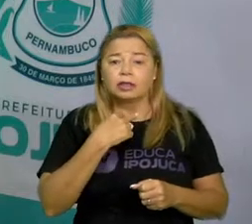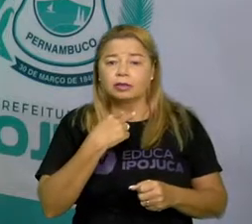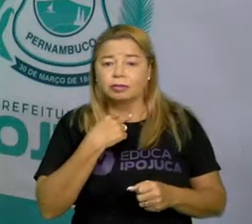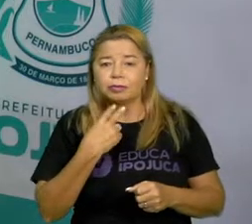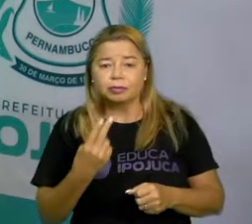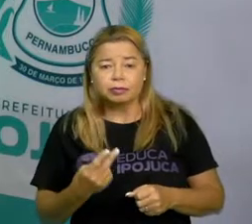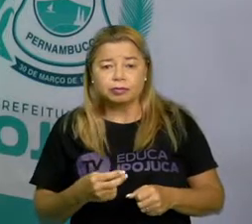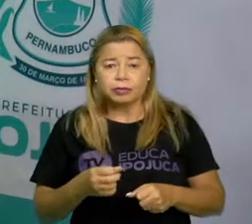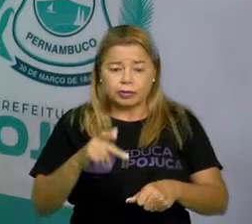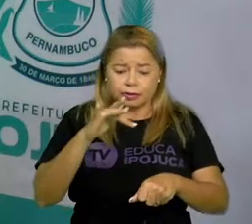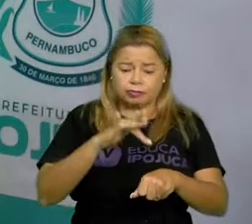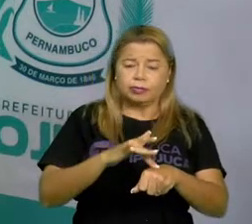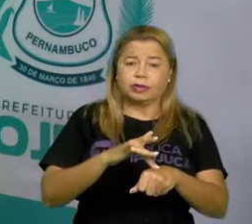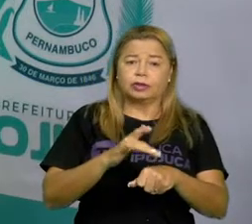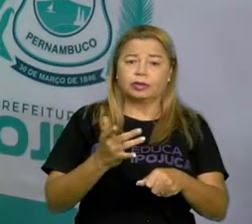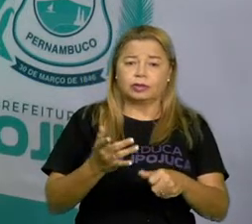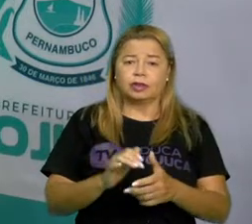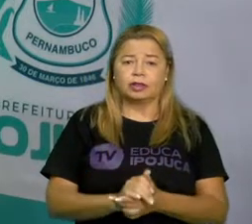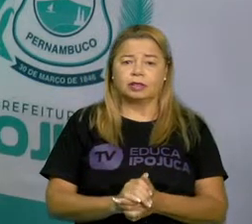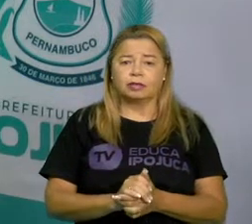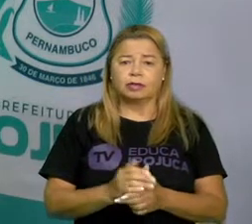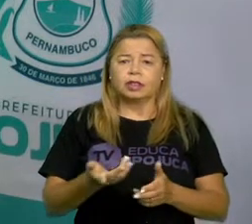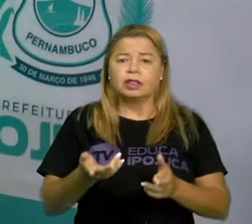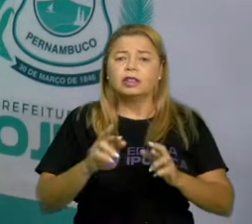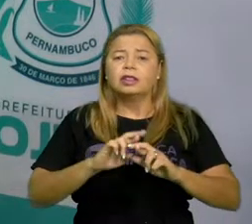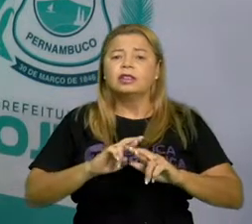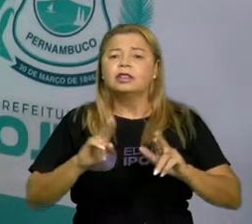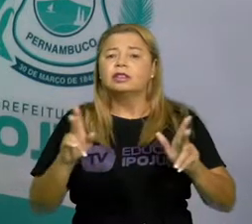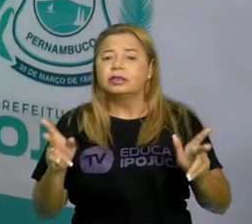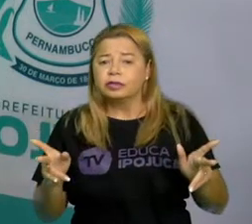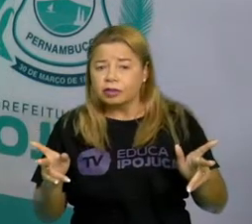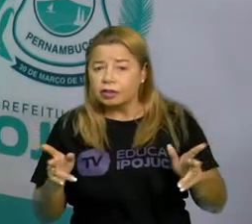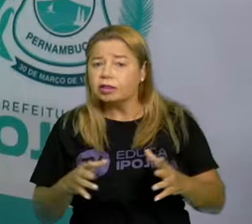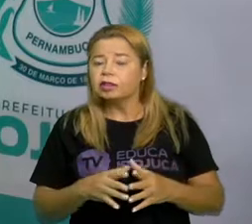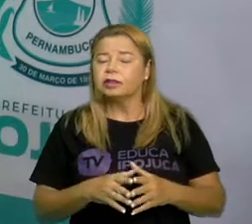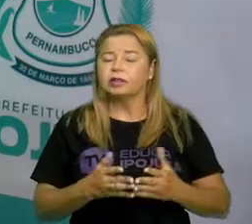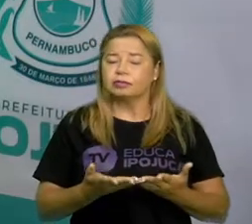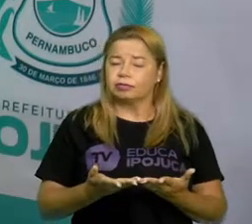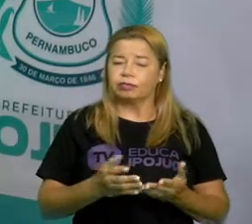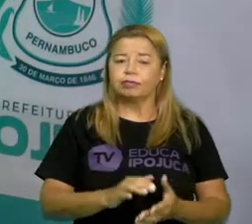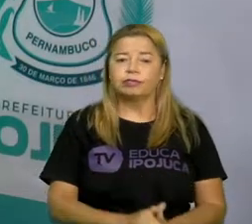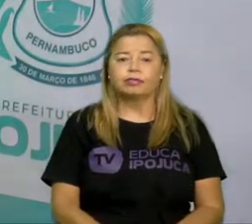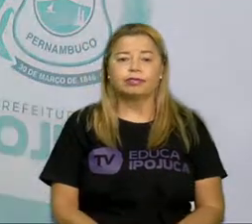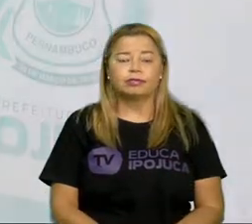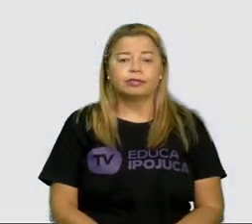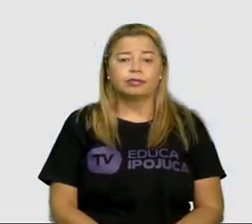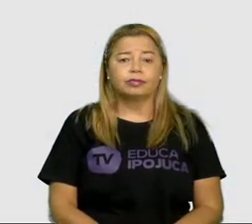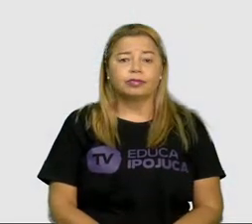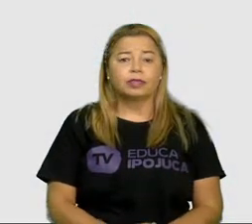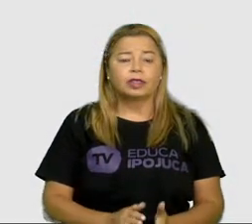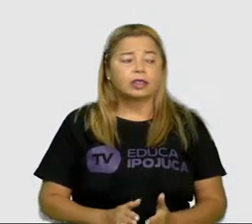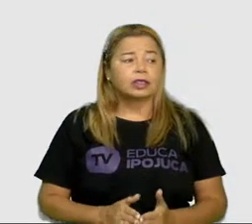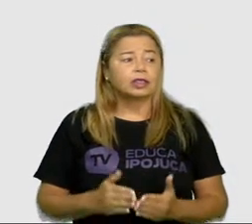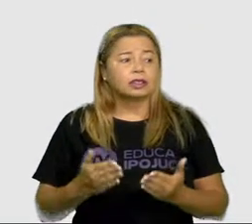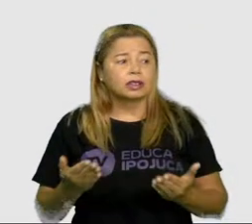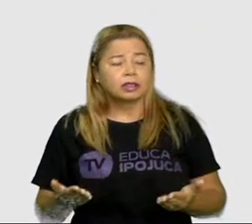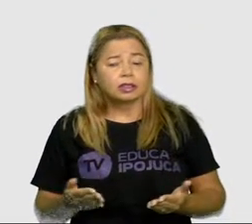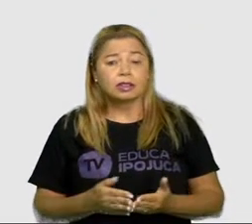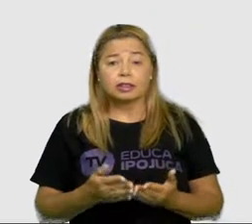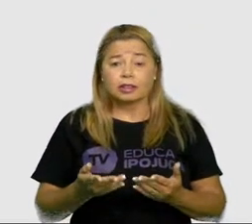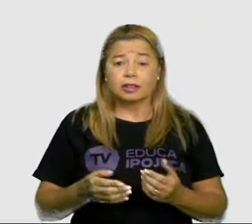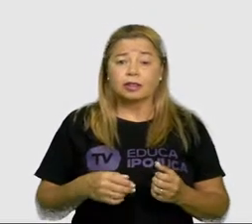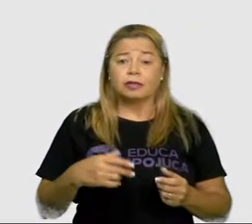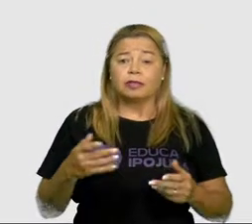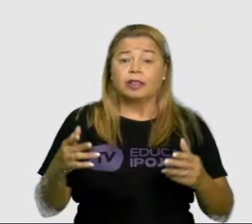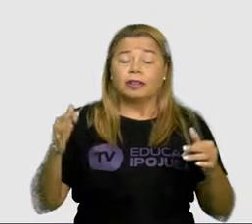diferença. Será que tem diferença material e imaterial? Vamos ver agora? São festividades populares,